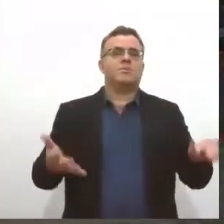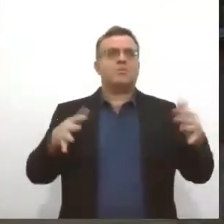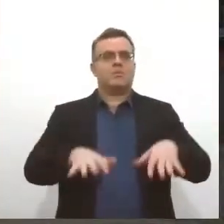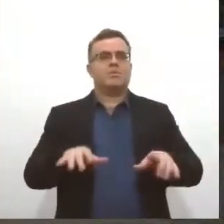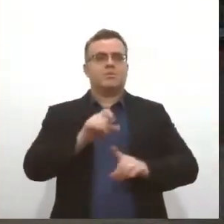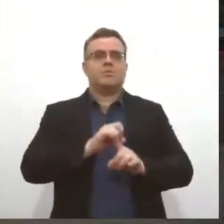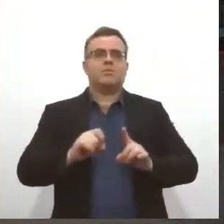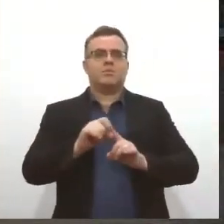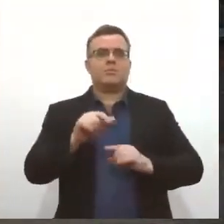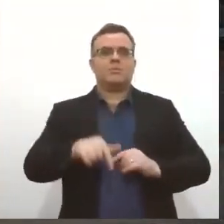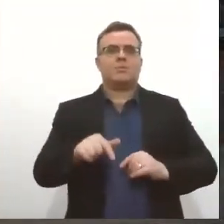do Estado. Ok, obrigada.